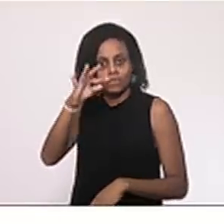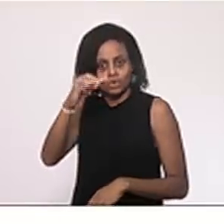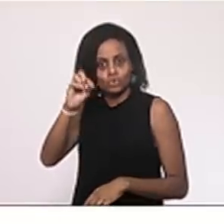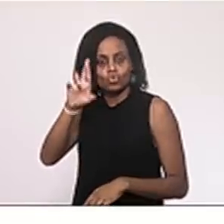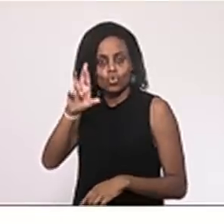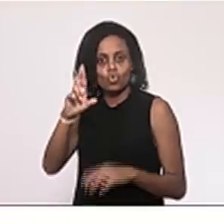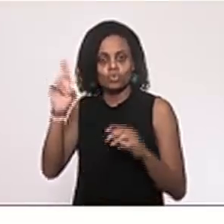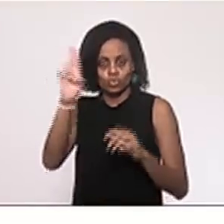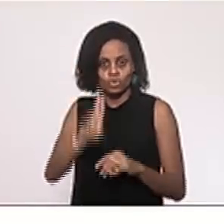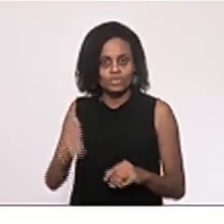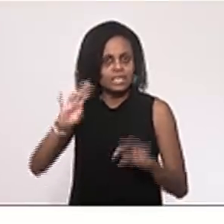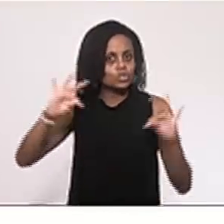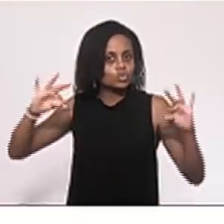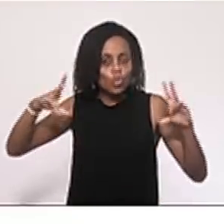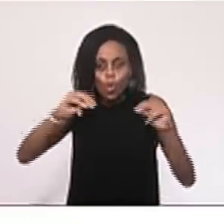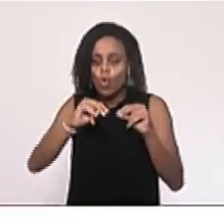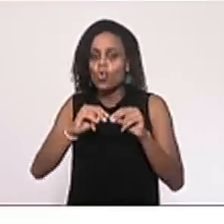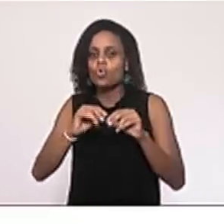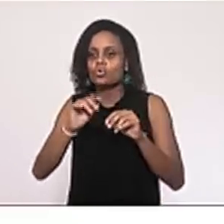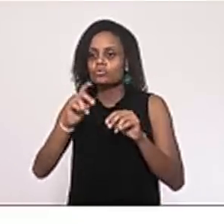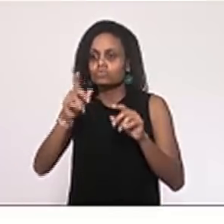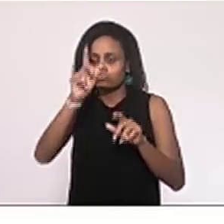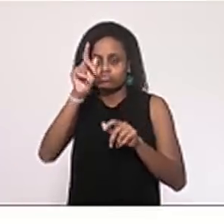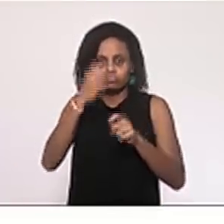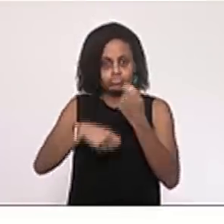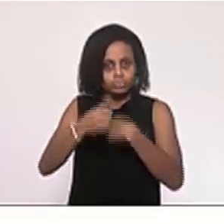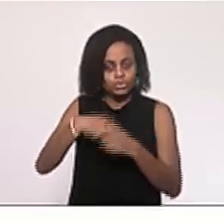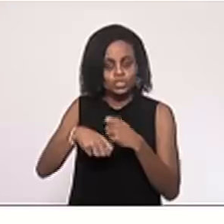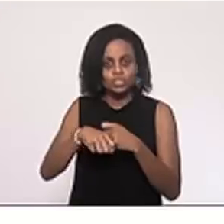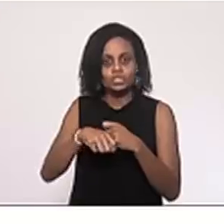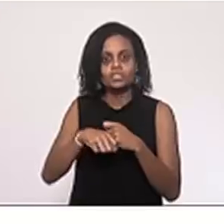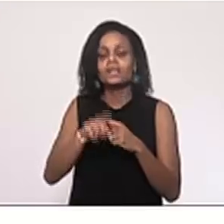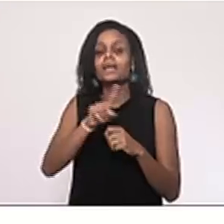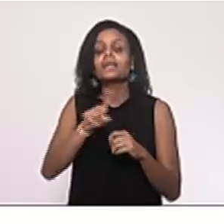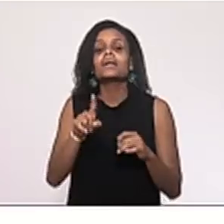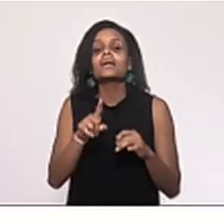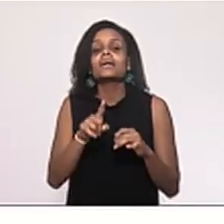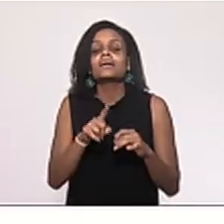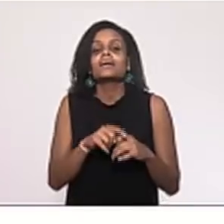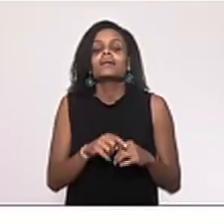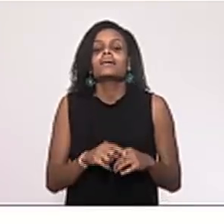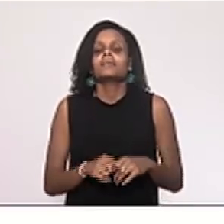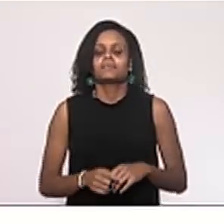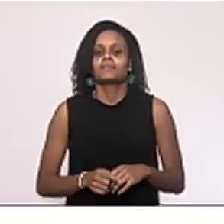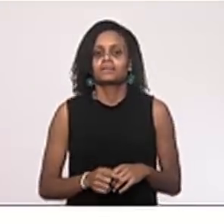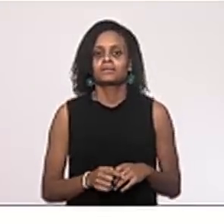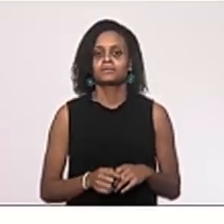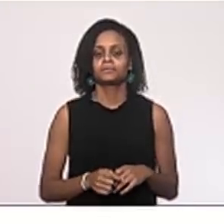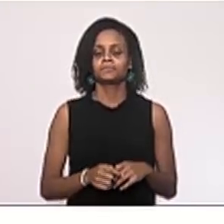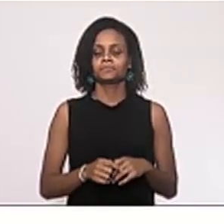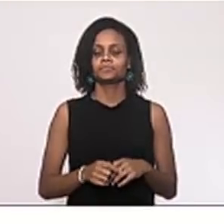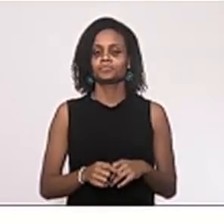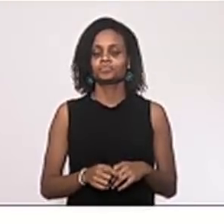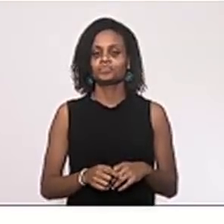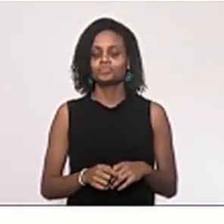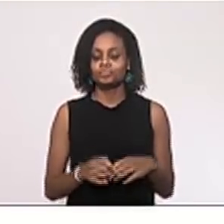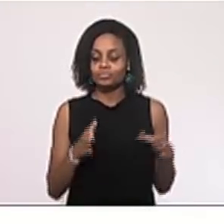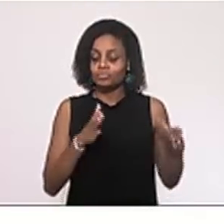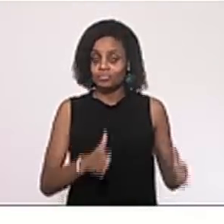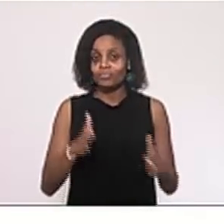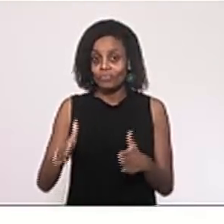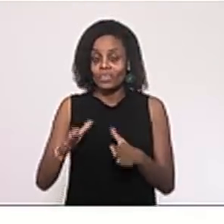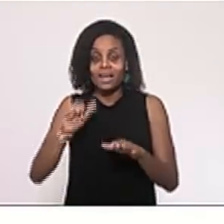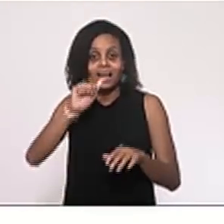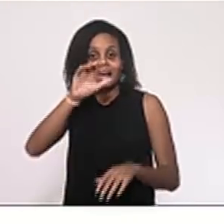universidade, todo colegiado que administra a universidade, não sofra interferências no processo acadêmico. Agora, a